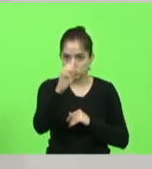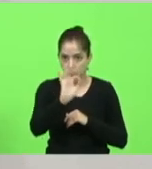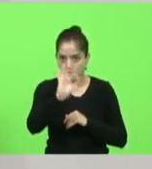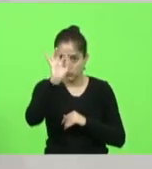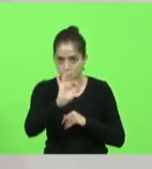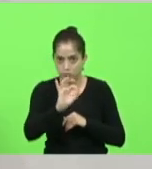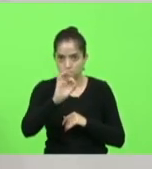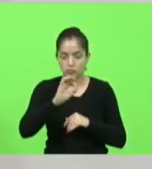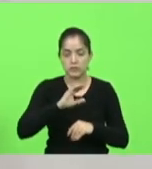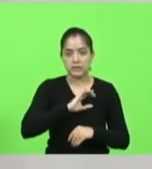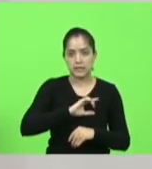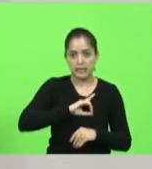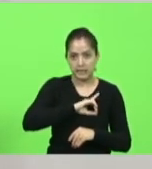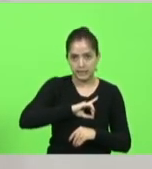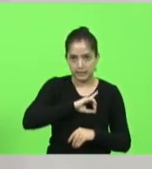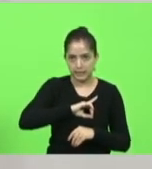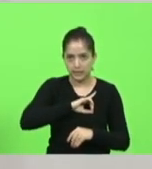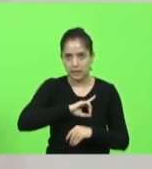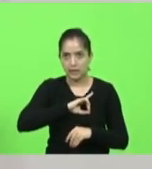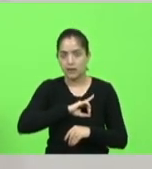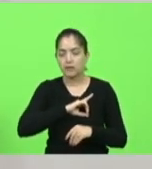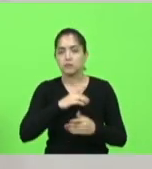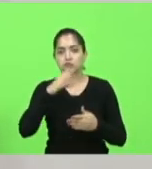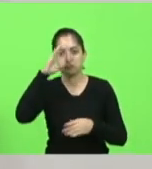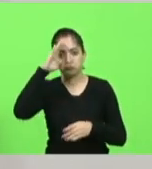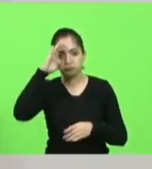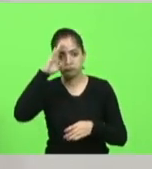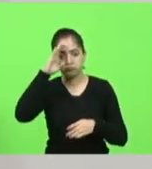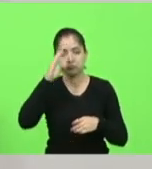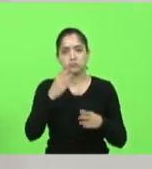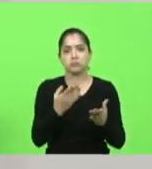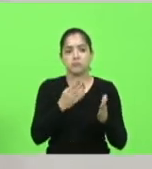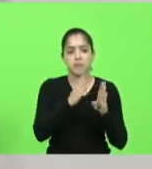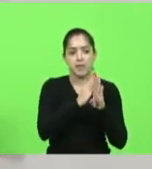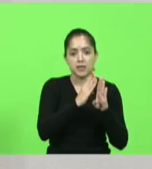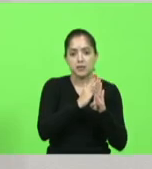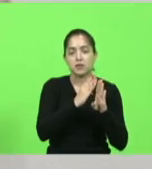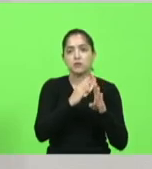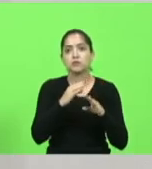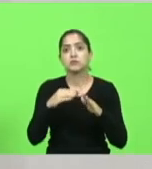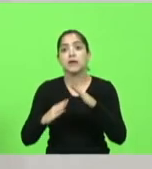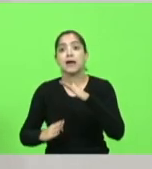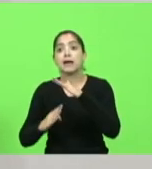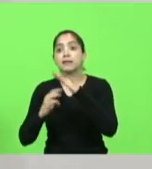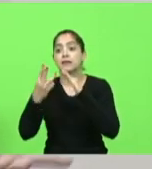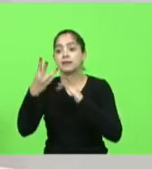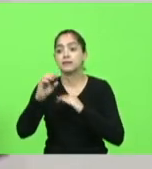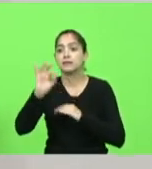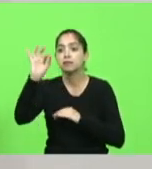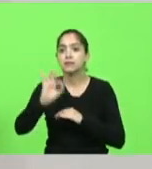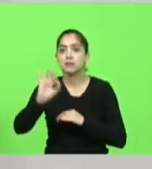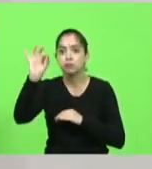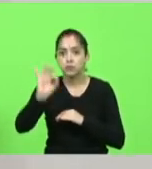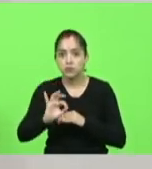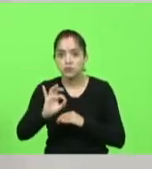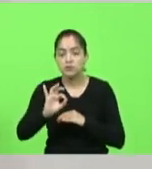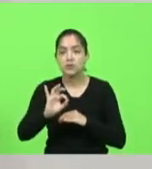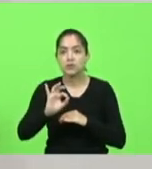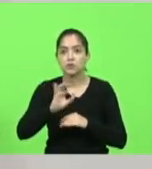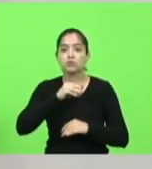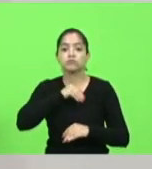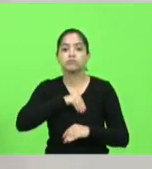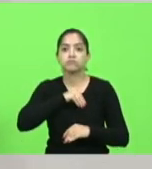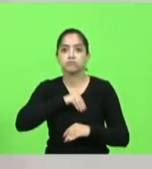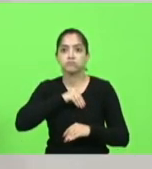delegados, os salários melhores, os peritos, até 30%, e com um piso salarial